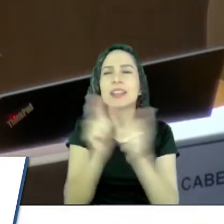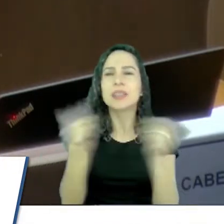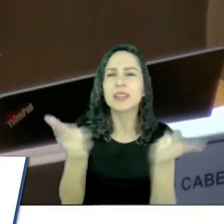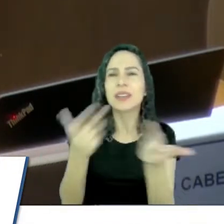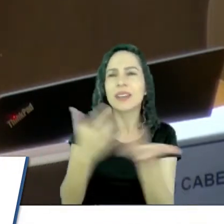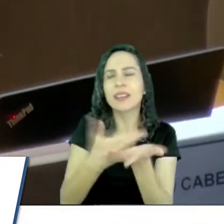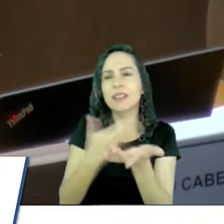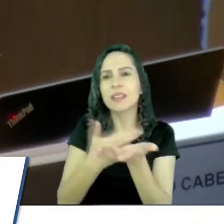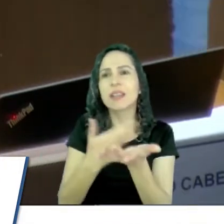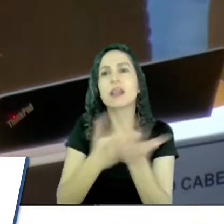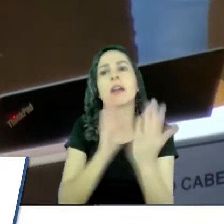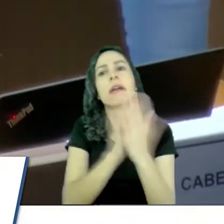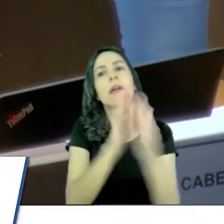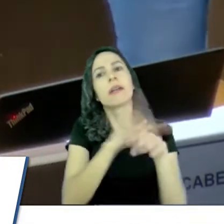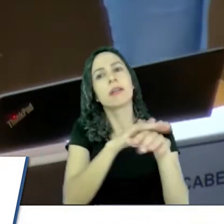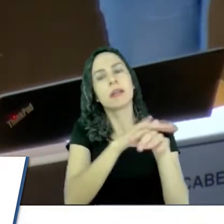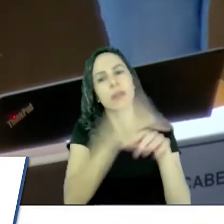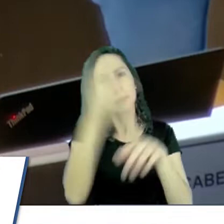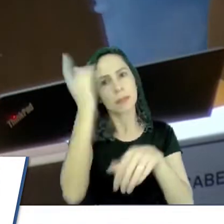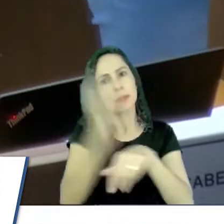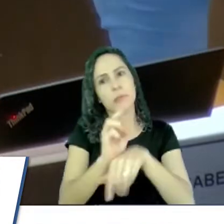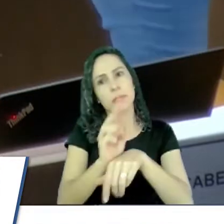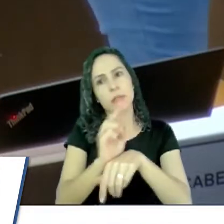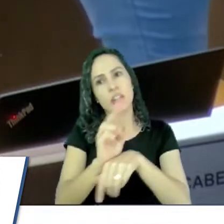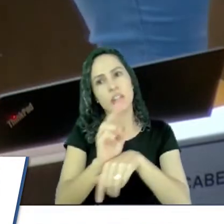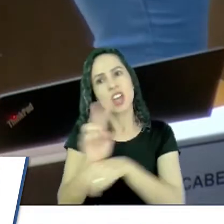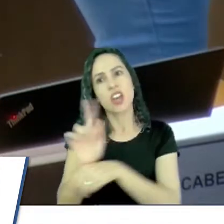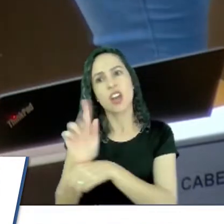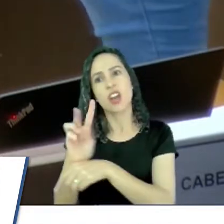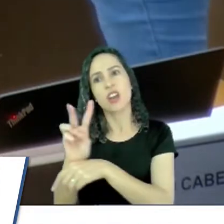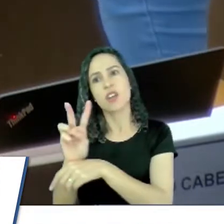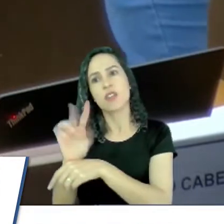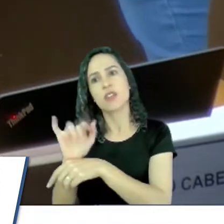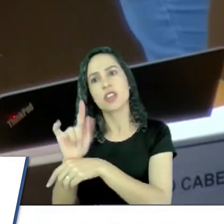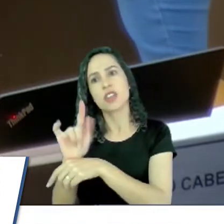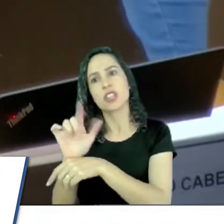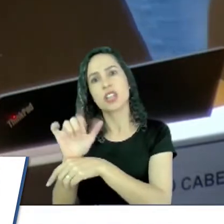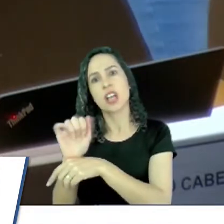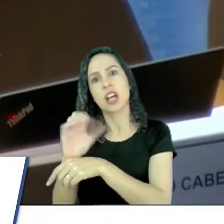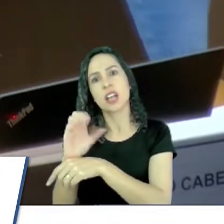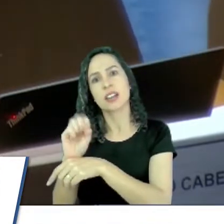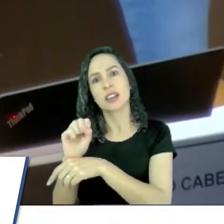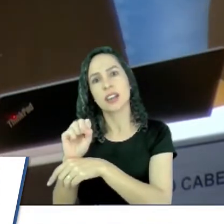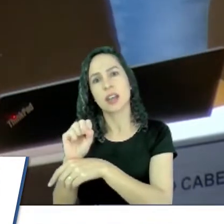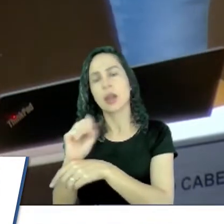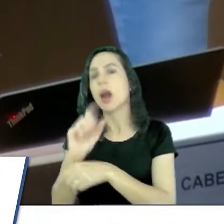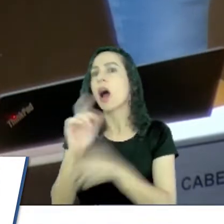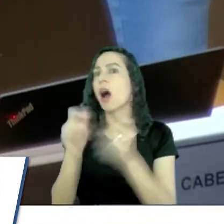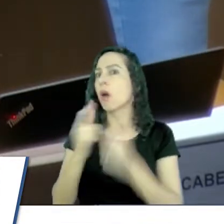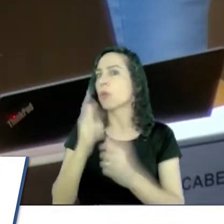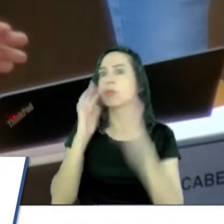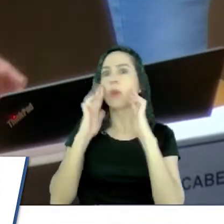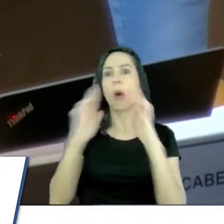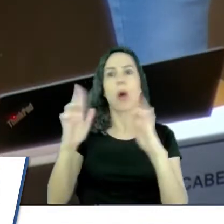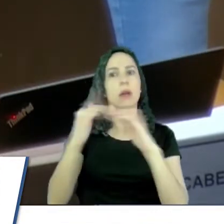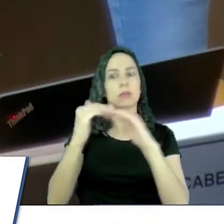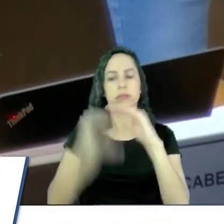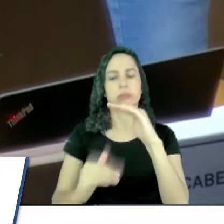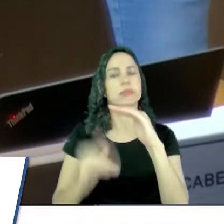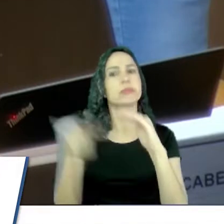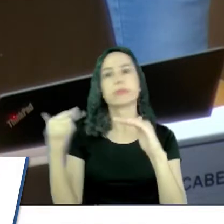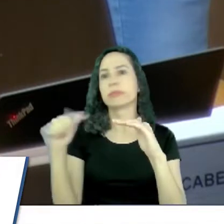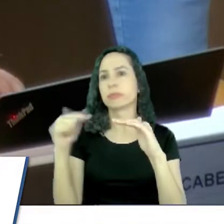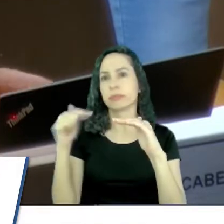que eu estou vendo, lá na vigilância, tem alguns lá que não dá moral para prefeito não, viu? Isso aí é que precisa de ser